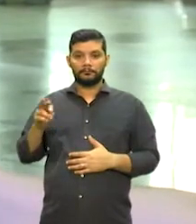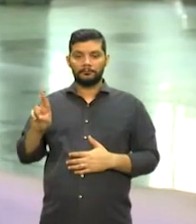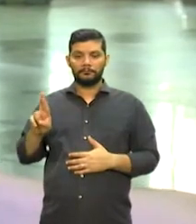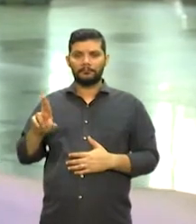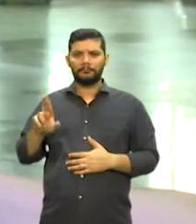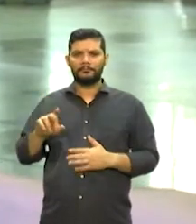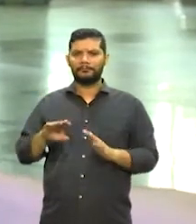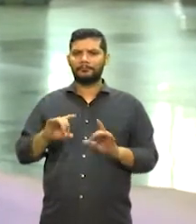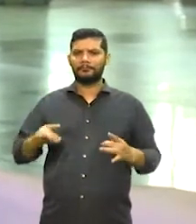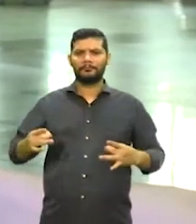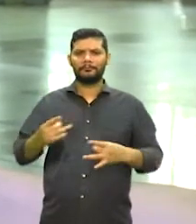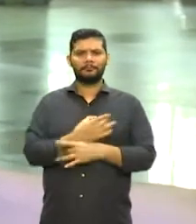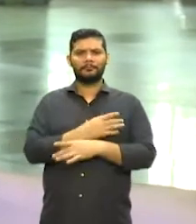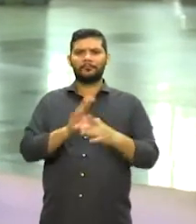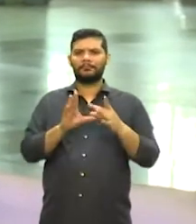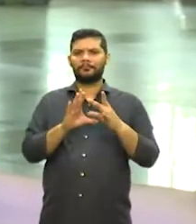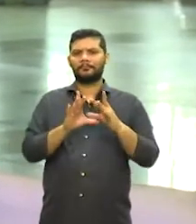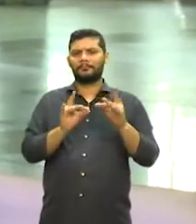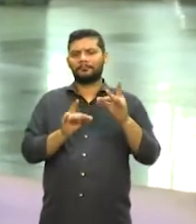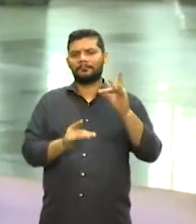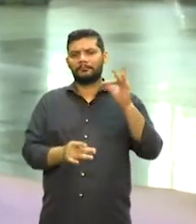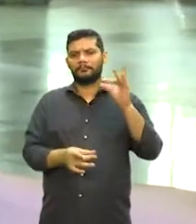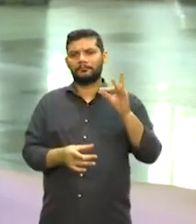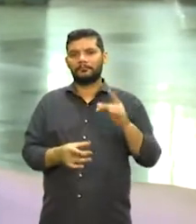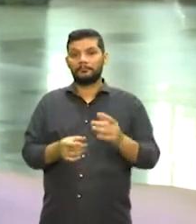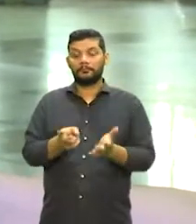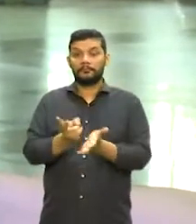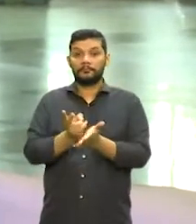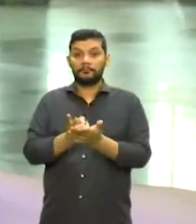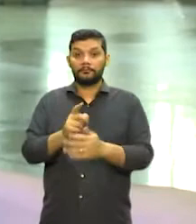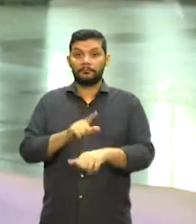links para o YouTube, sempre às 20 horas,